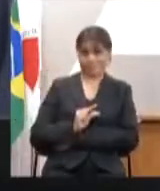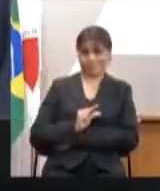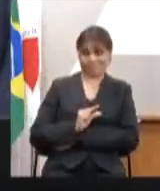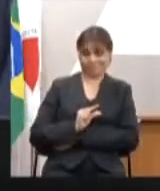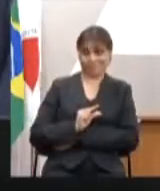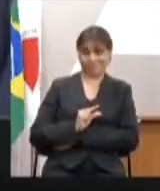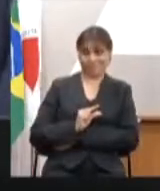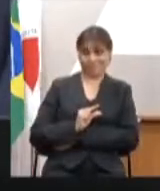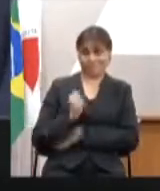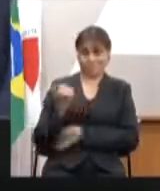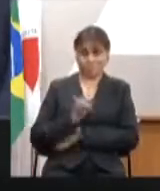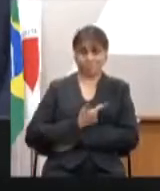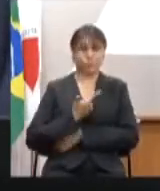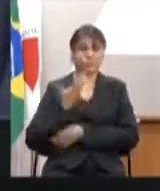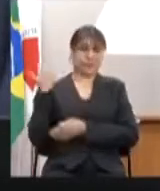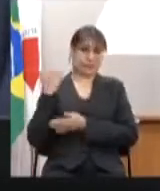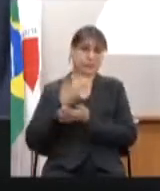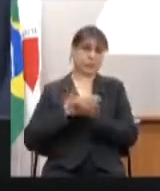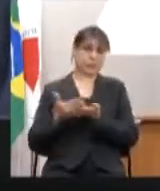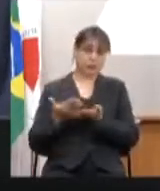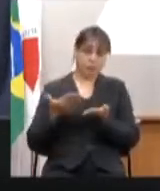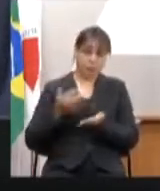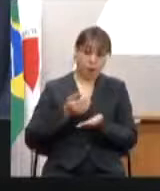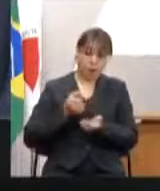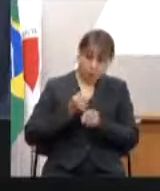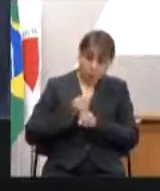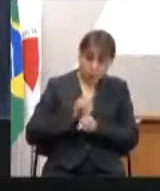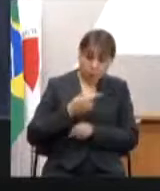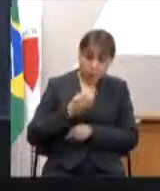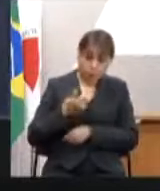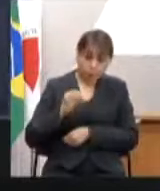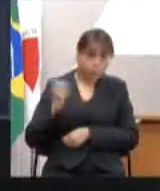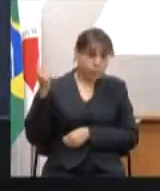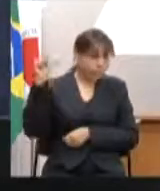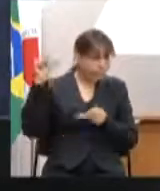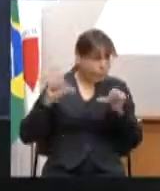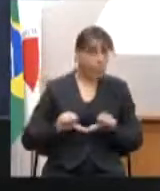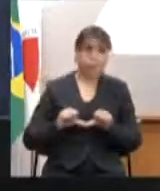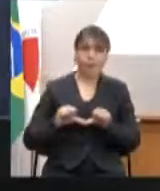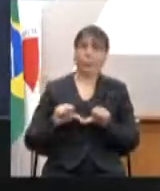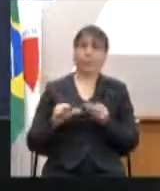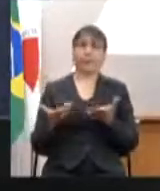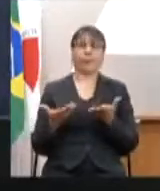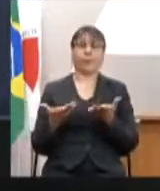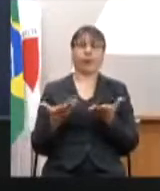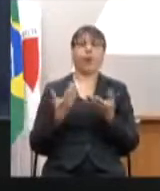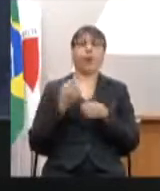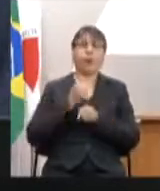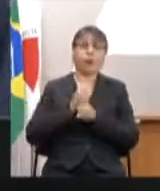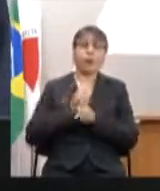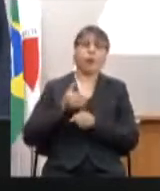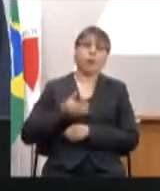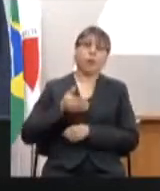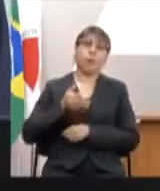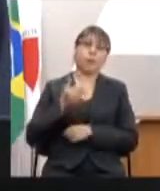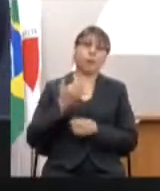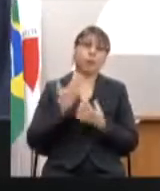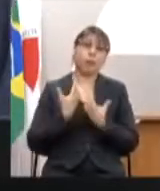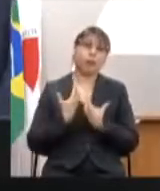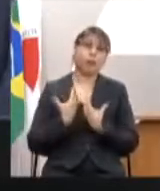esse ano menos ainda, vai passando os anos, e a gente vai ficando, as pessoas vão se desanimando, as pessoas vão...